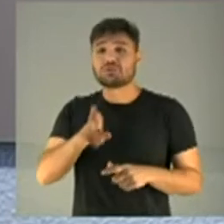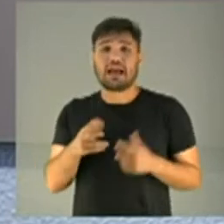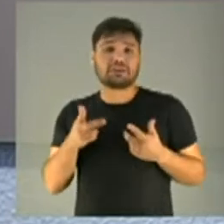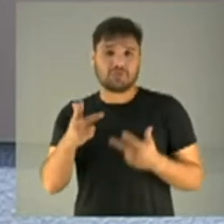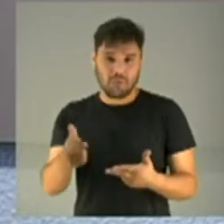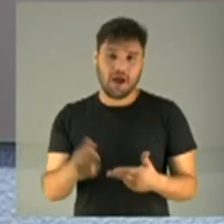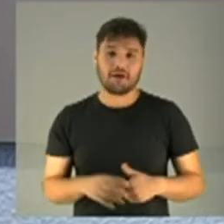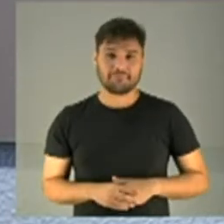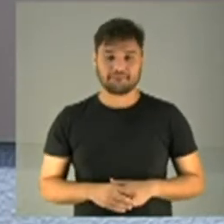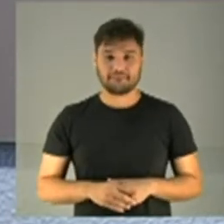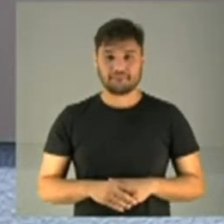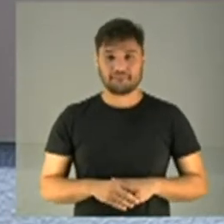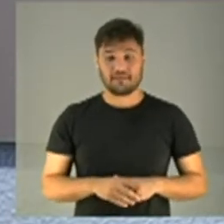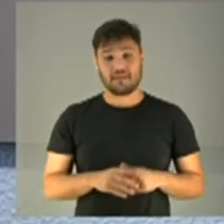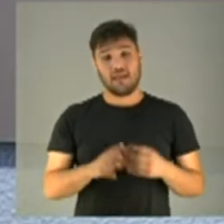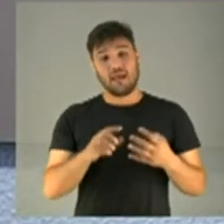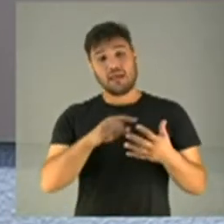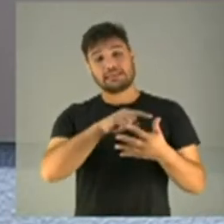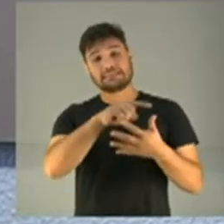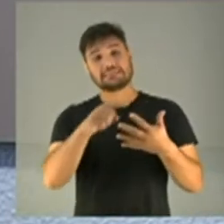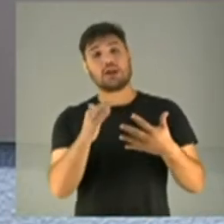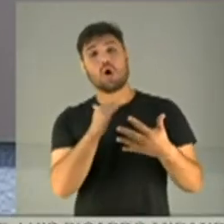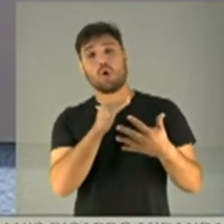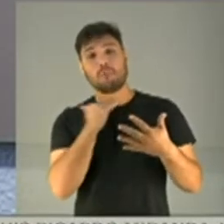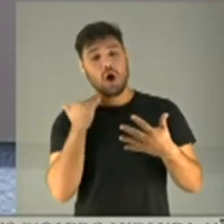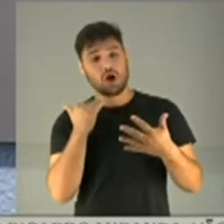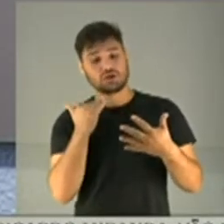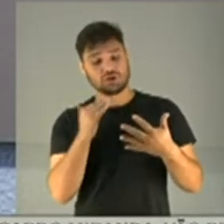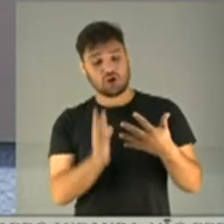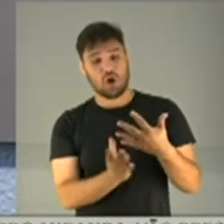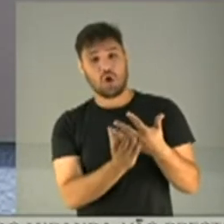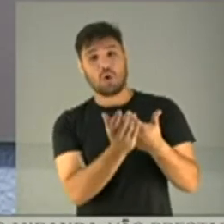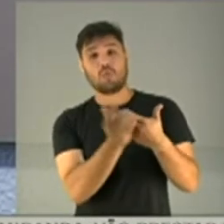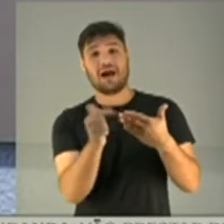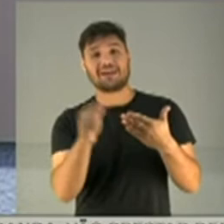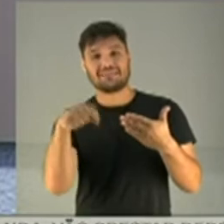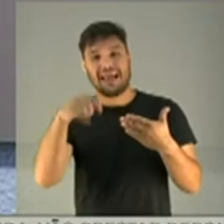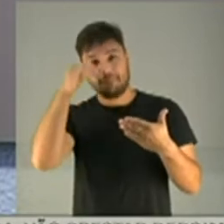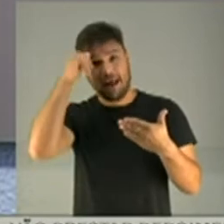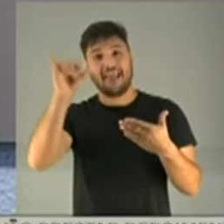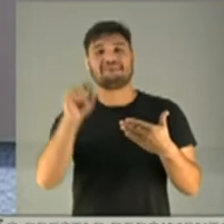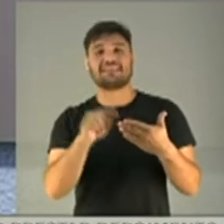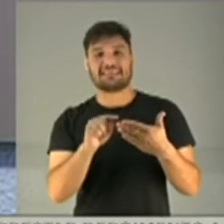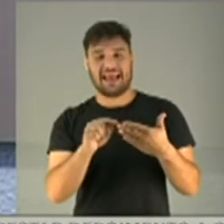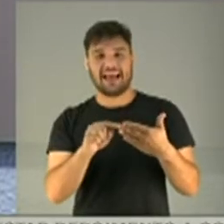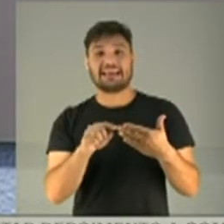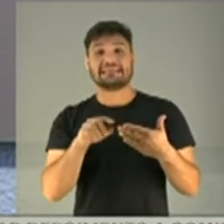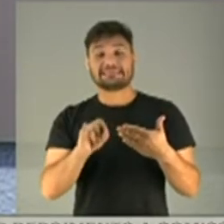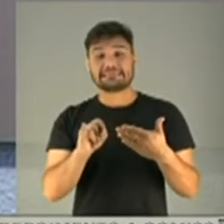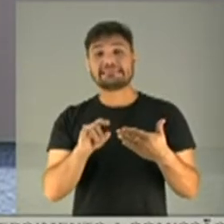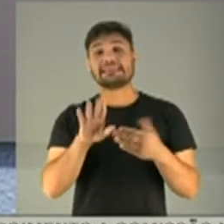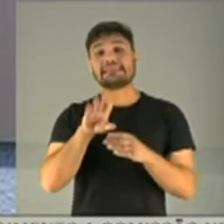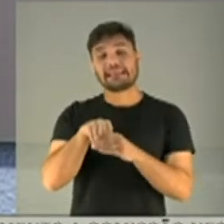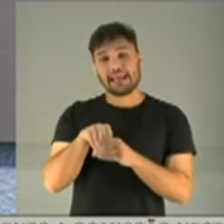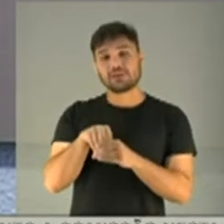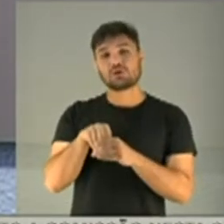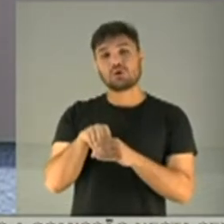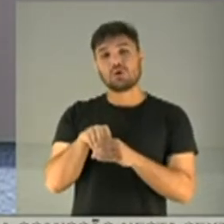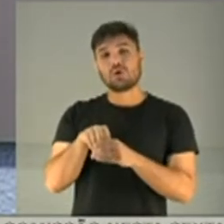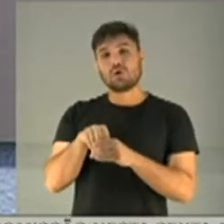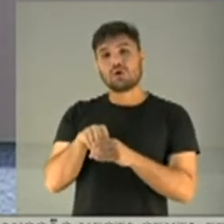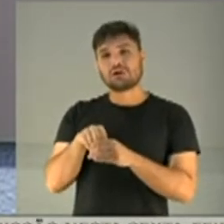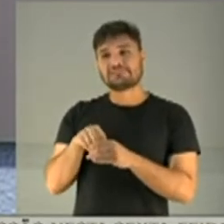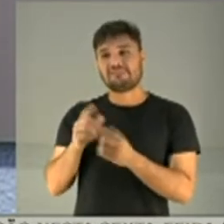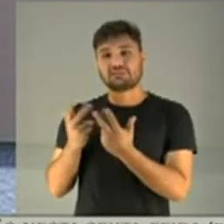Quatro de cada cinco mortes teriam sido evitadas se estivéssemos na média mundial. Não é se